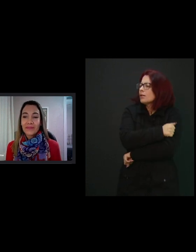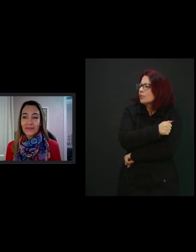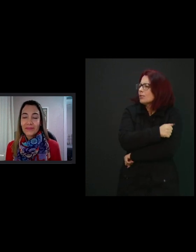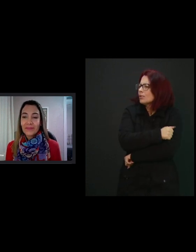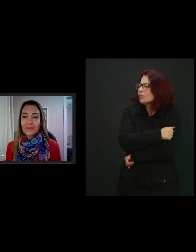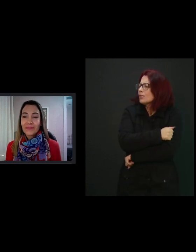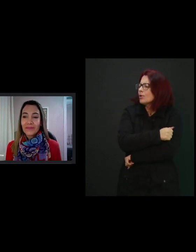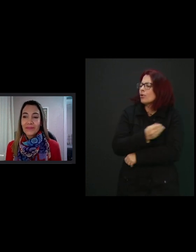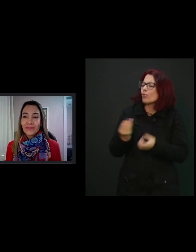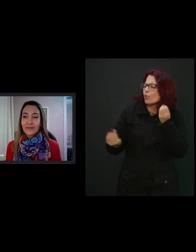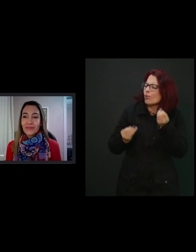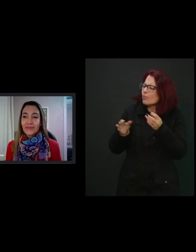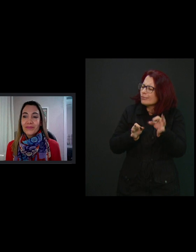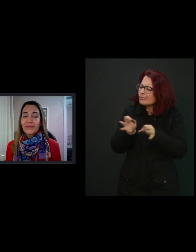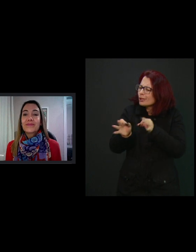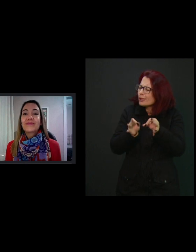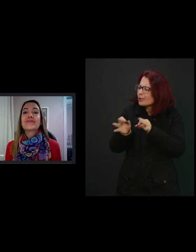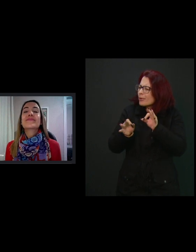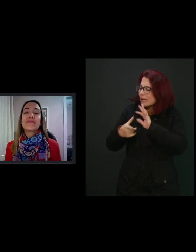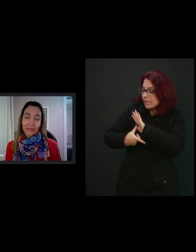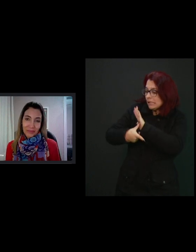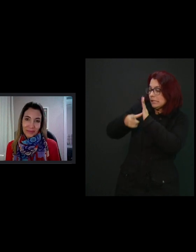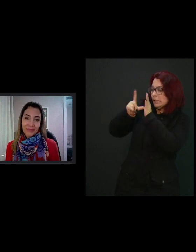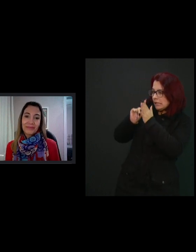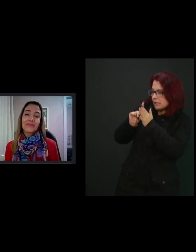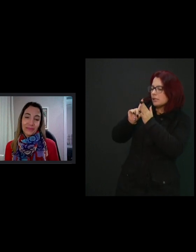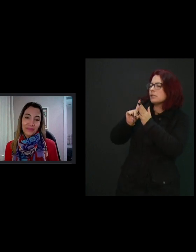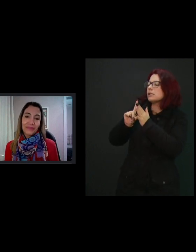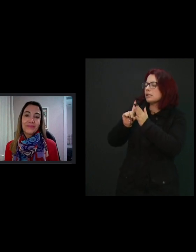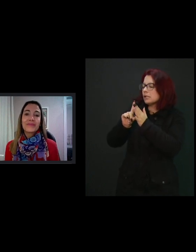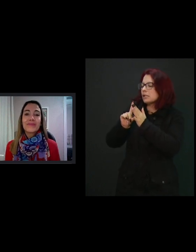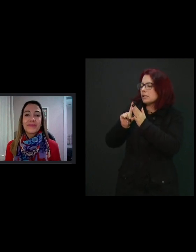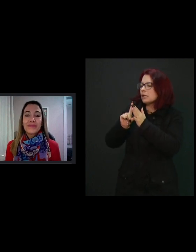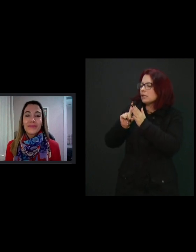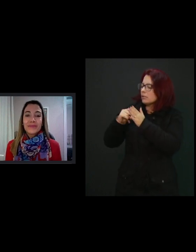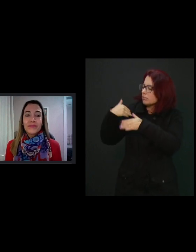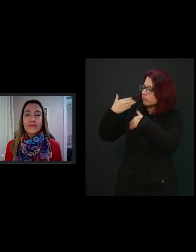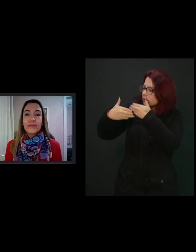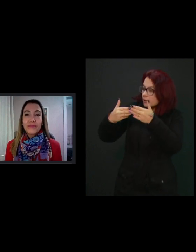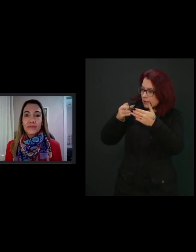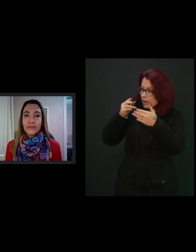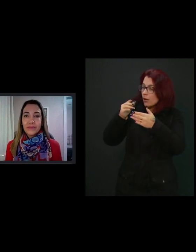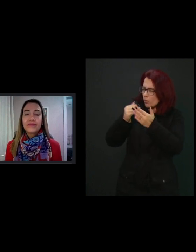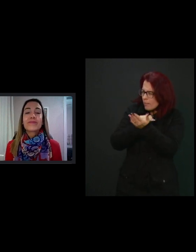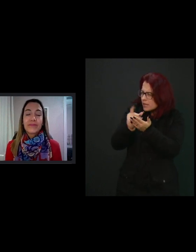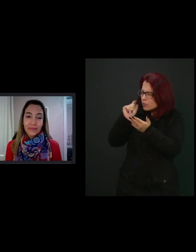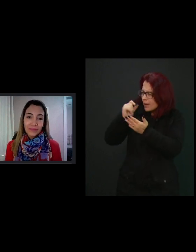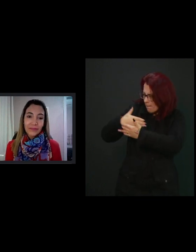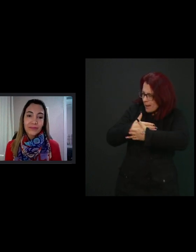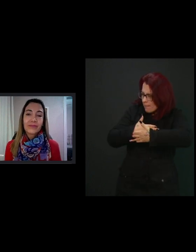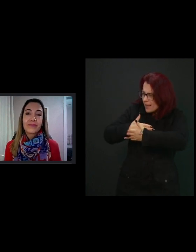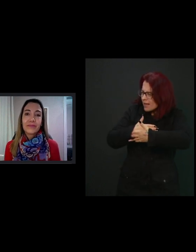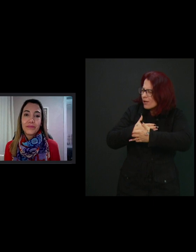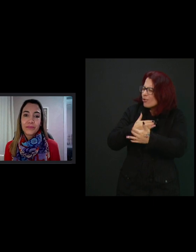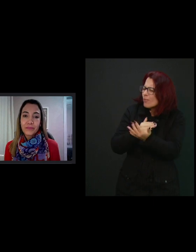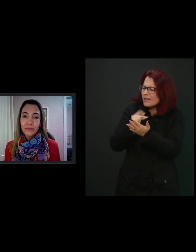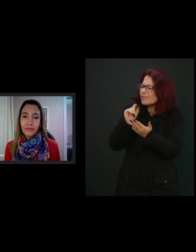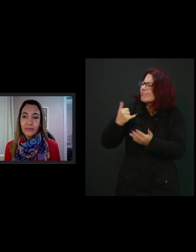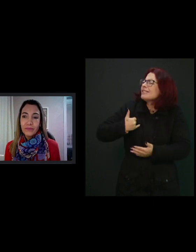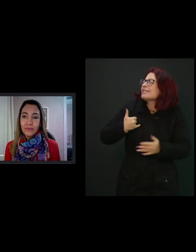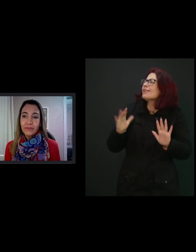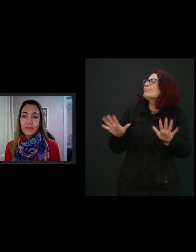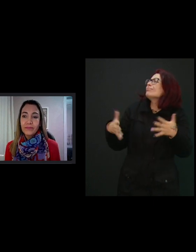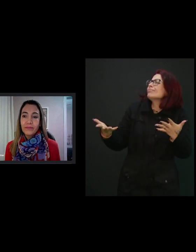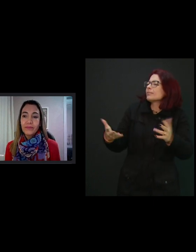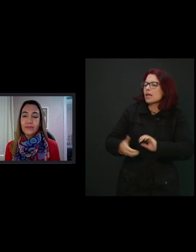esses programas de intervenção precoce que vocês fazem? Vocês atendem desde bebê? A partir de que idade vocês começam a